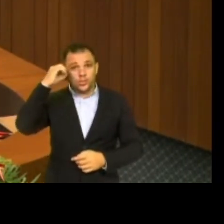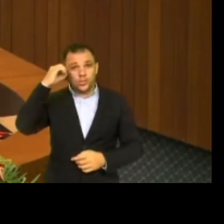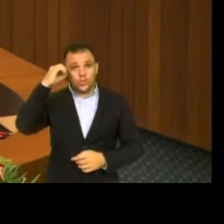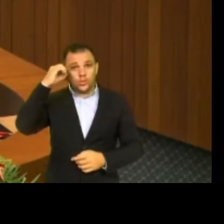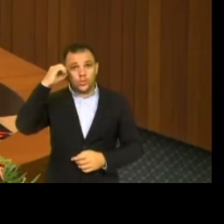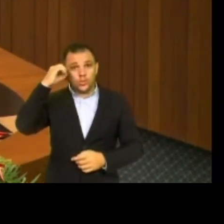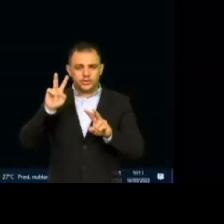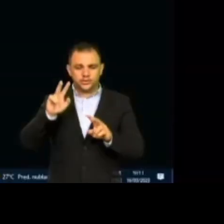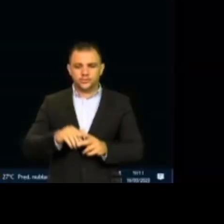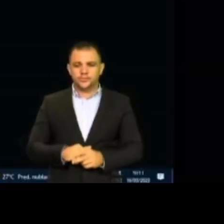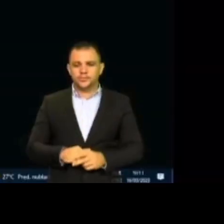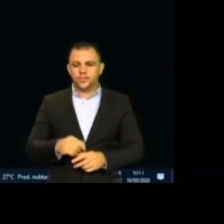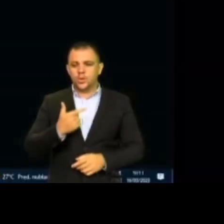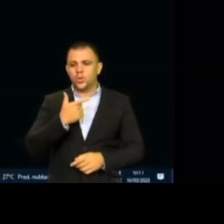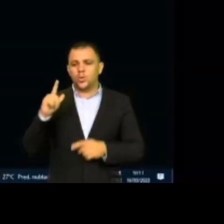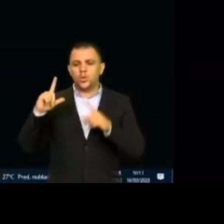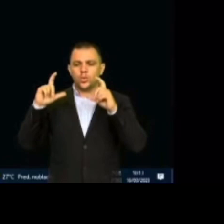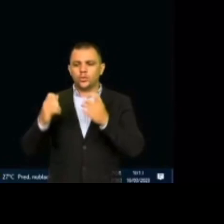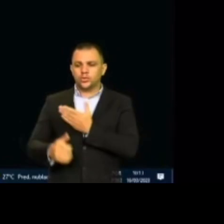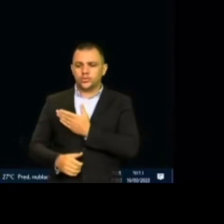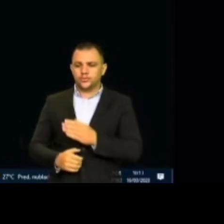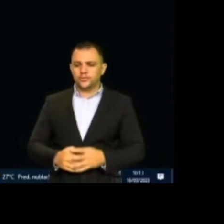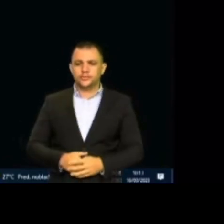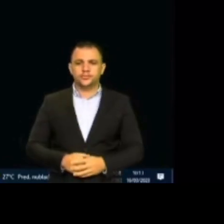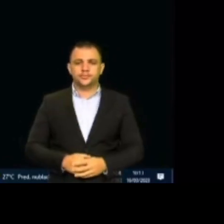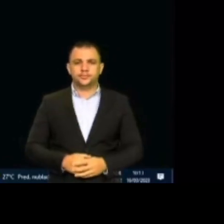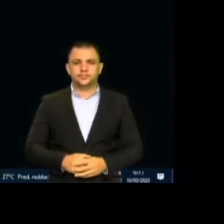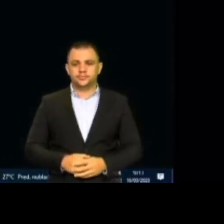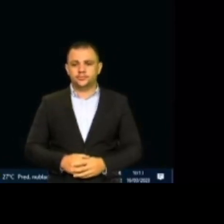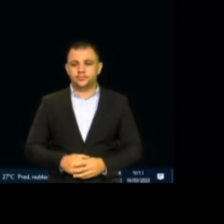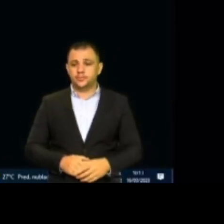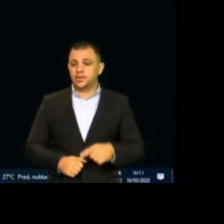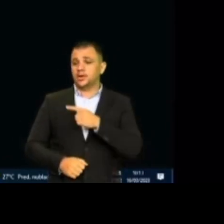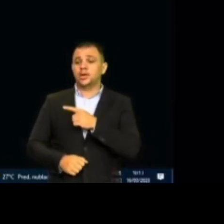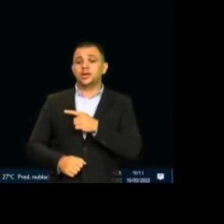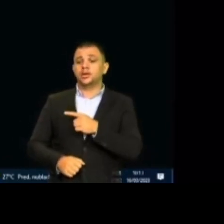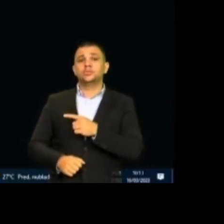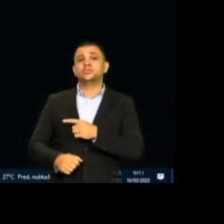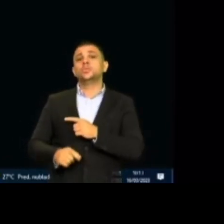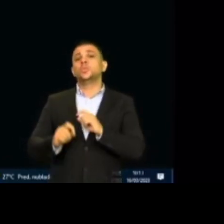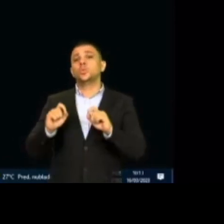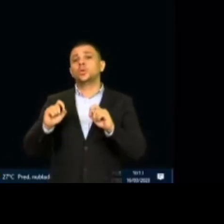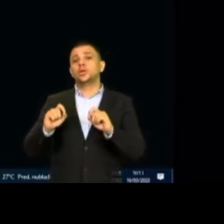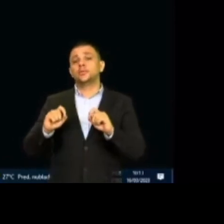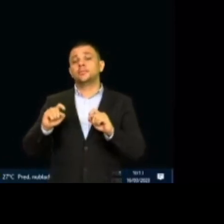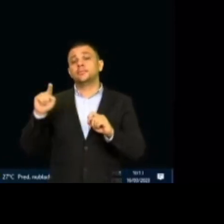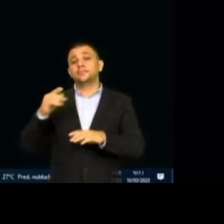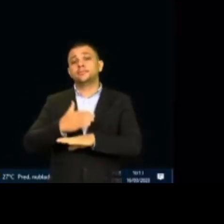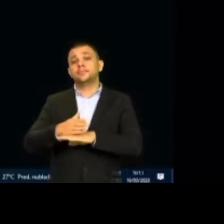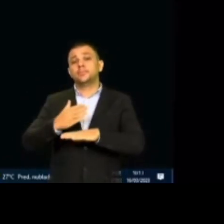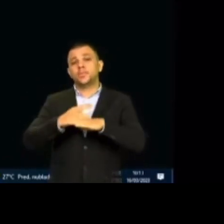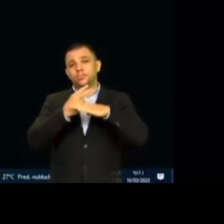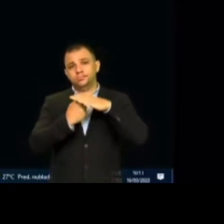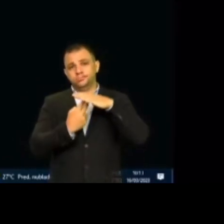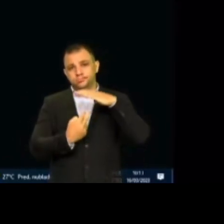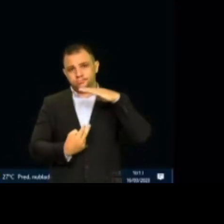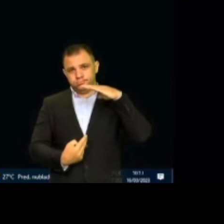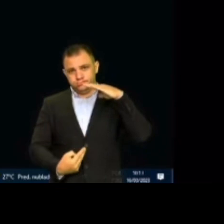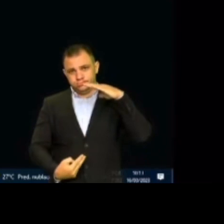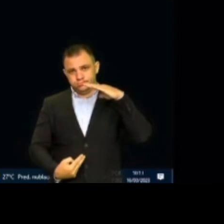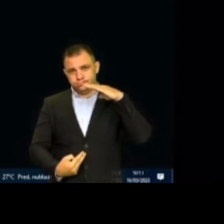foto, por favor. Muito estranhamente, o aurino é praticante de mergulho, com 5% da visão.